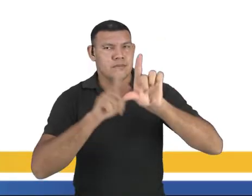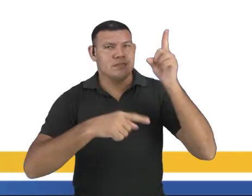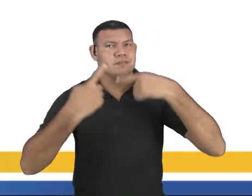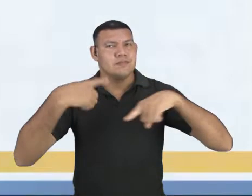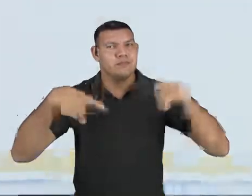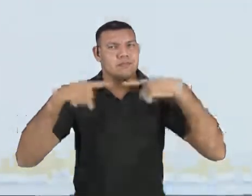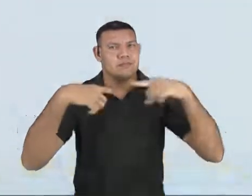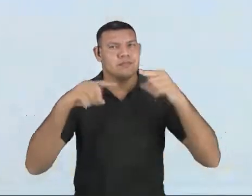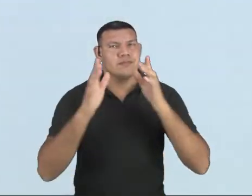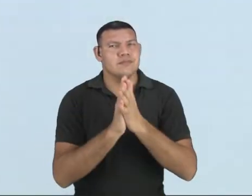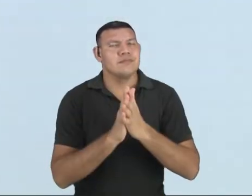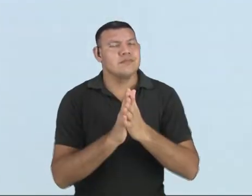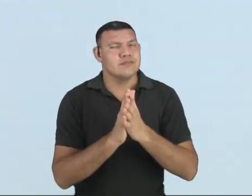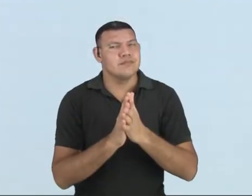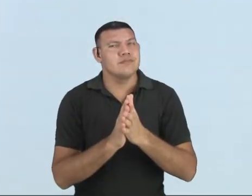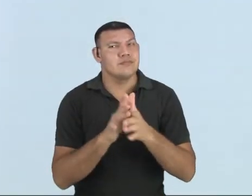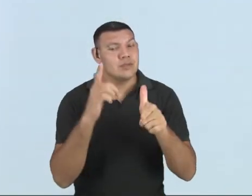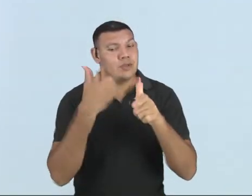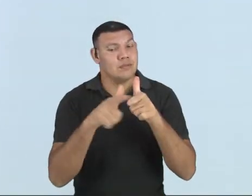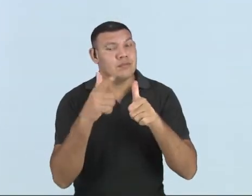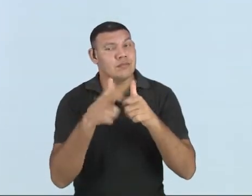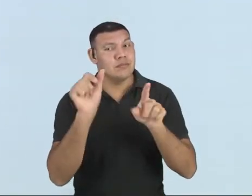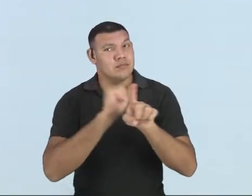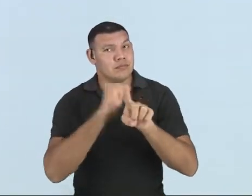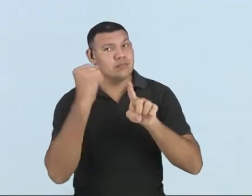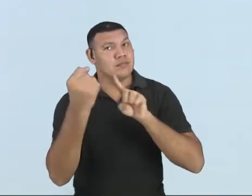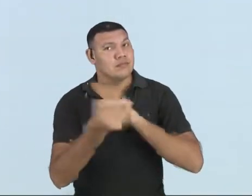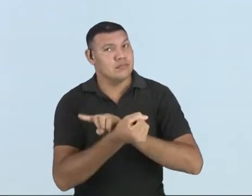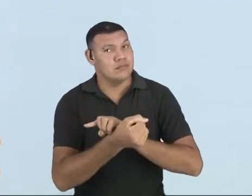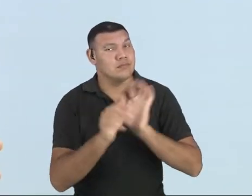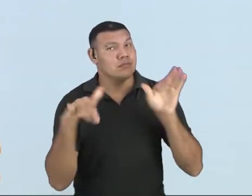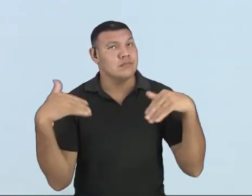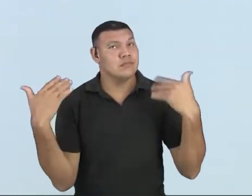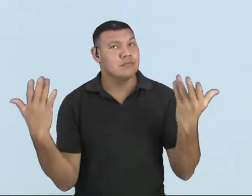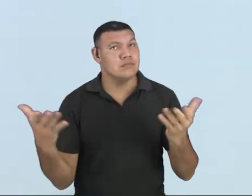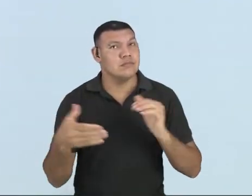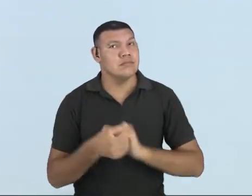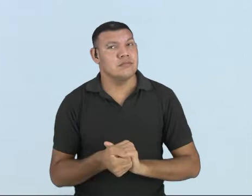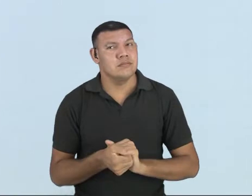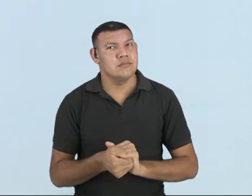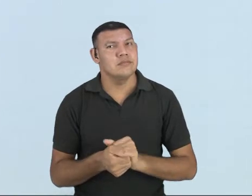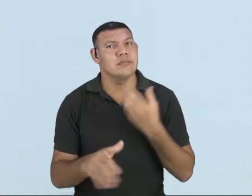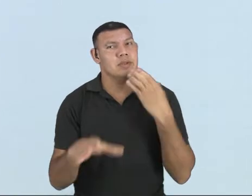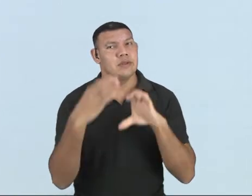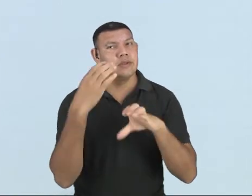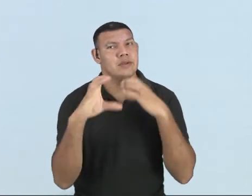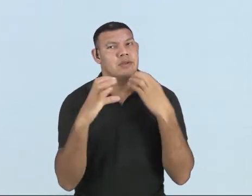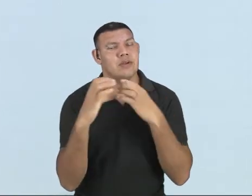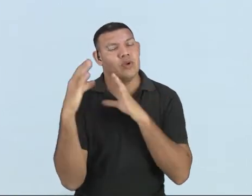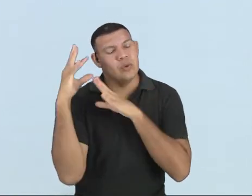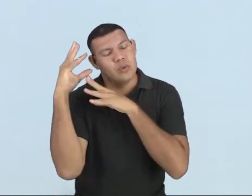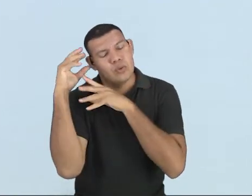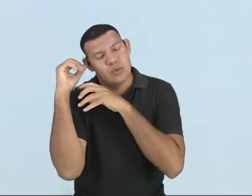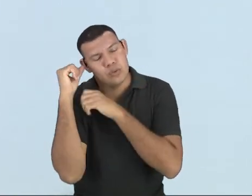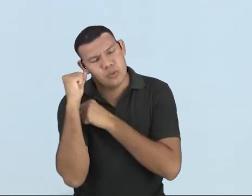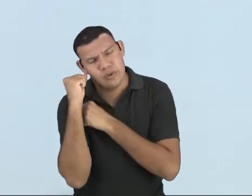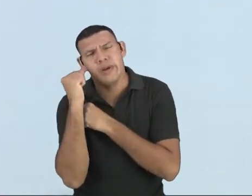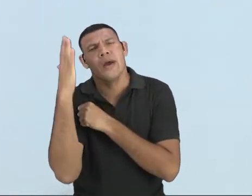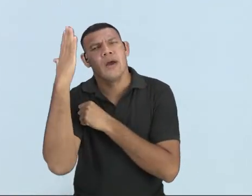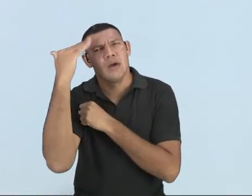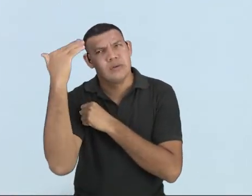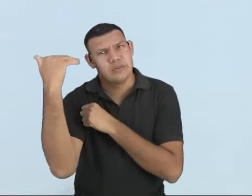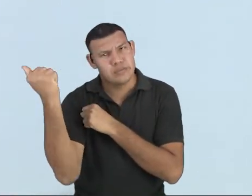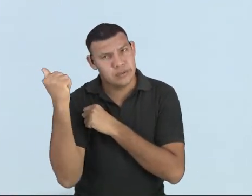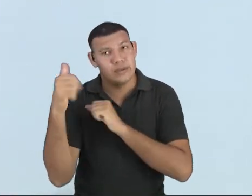trata de uma questão social, olha ali. Então, é uma cantiga de Ninar, muito famosa,